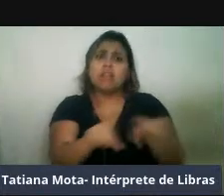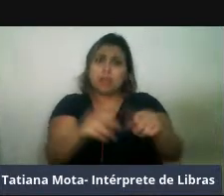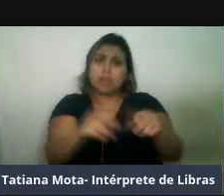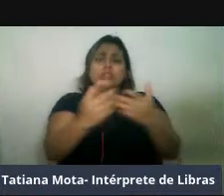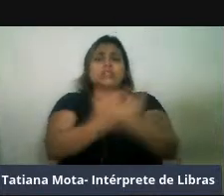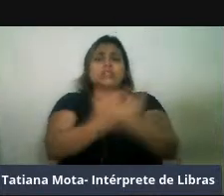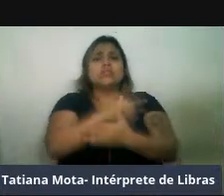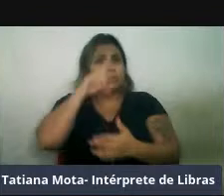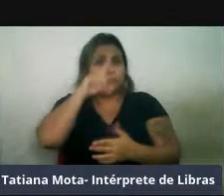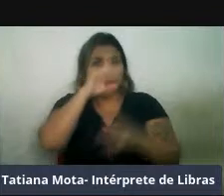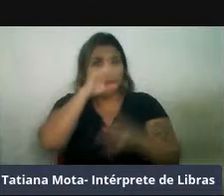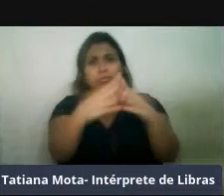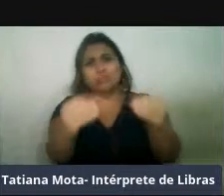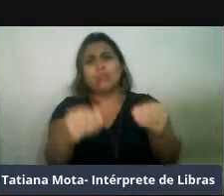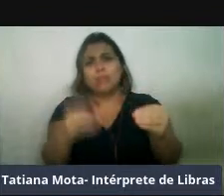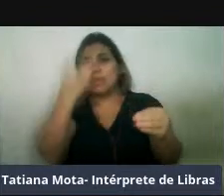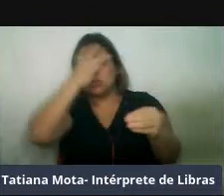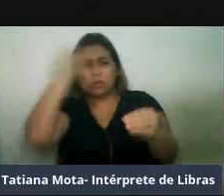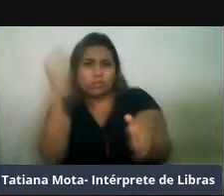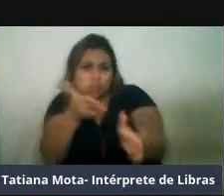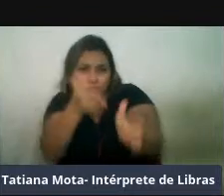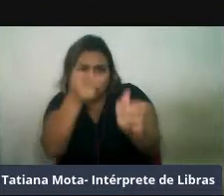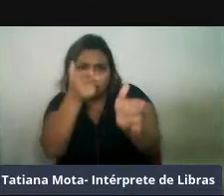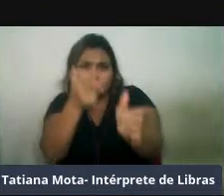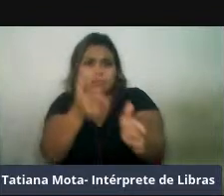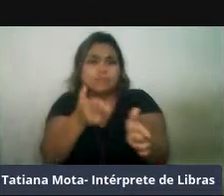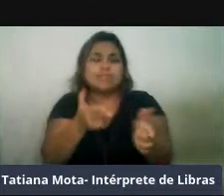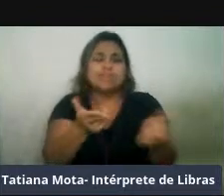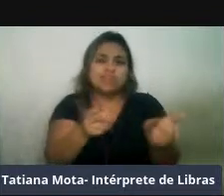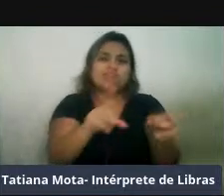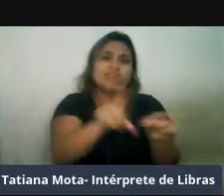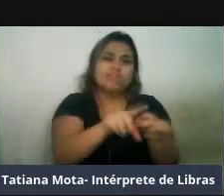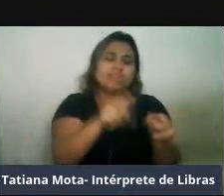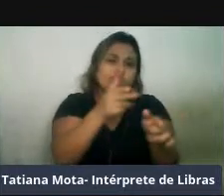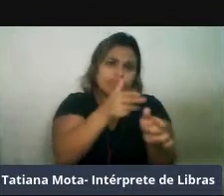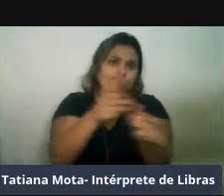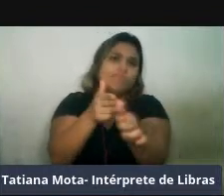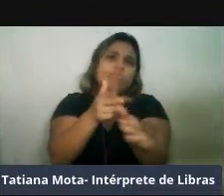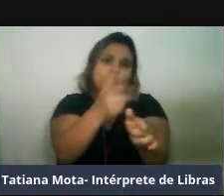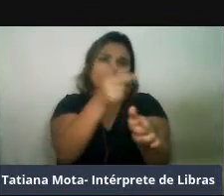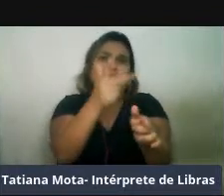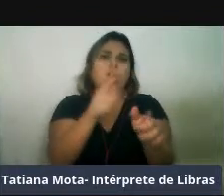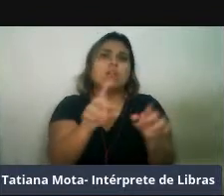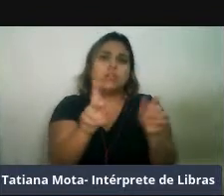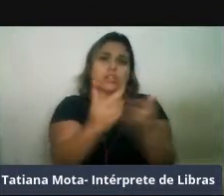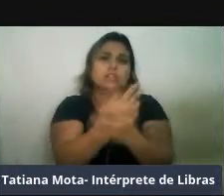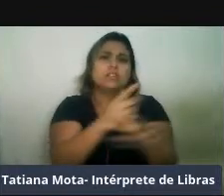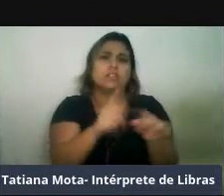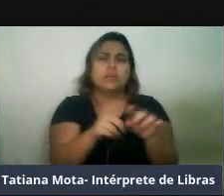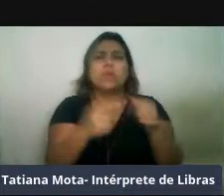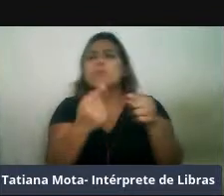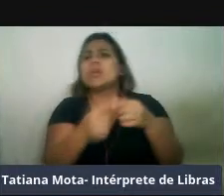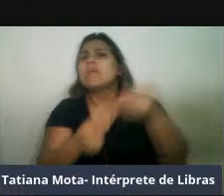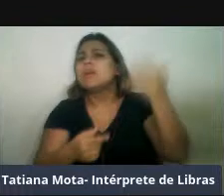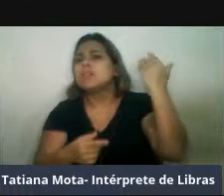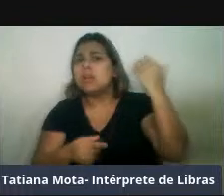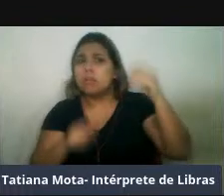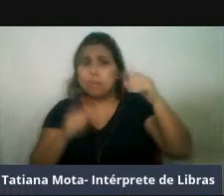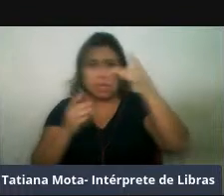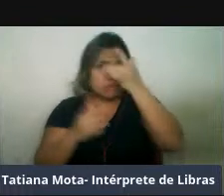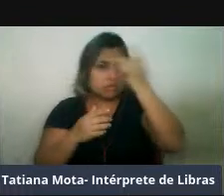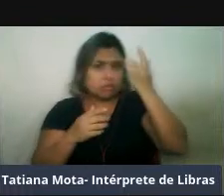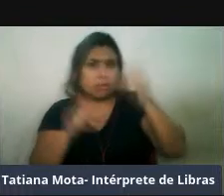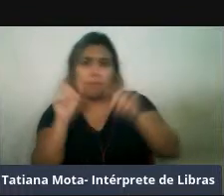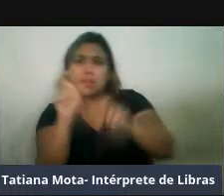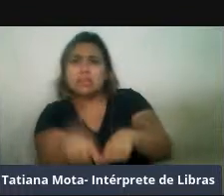humana, por caça direta, nesse caso, principalmente porque na época ela foi vista como uma competidora por recursos pesqueiros,